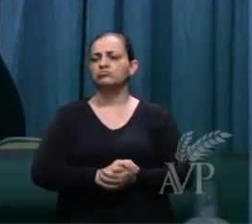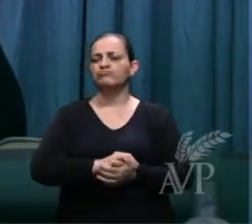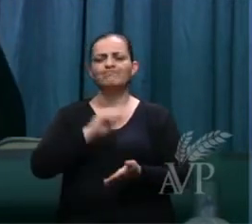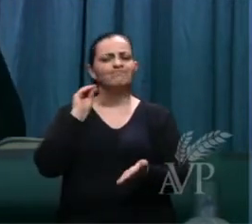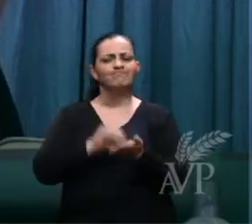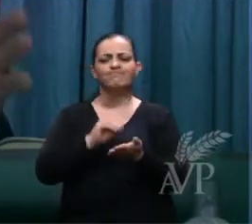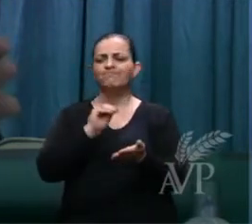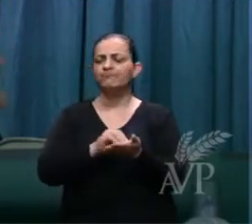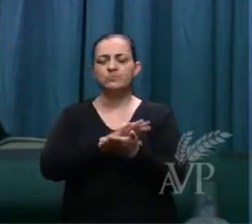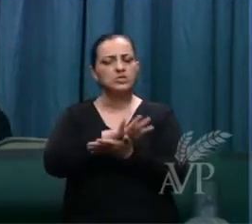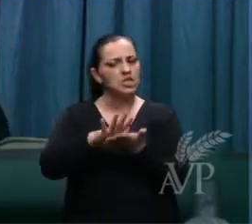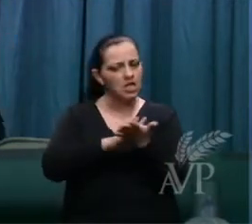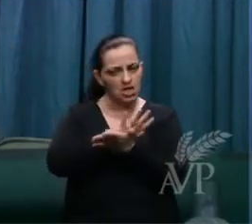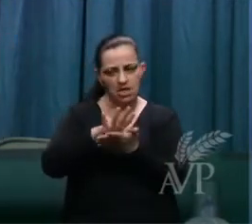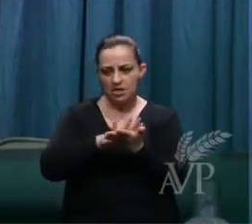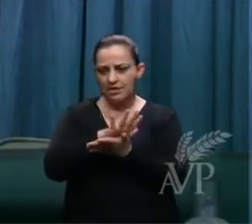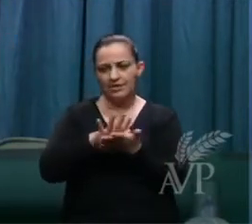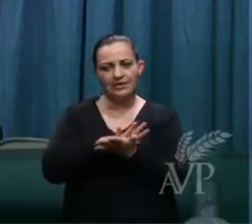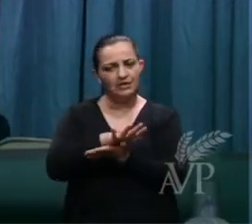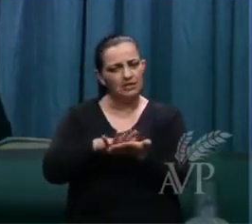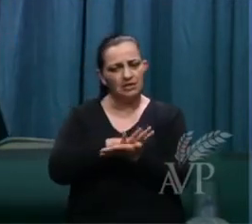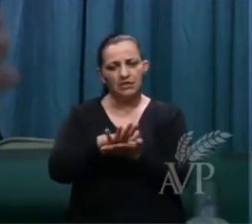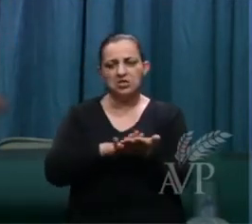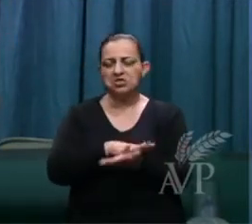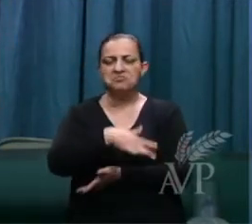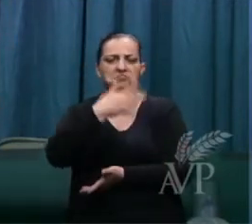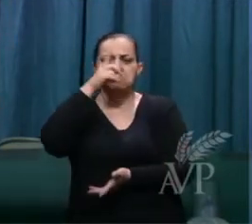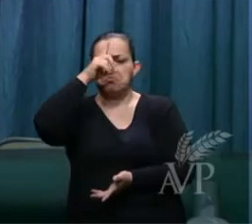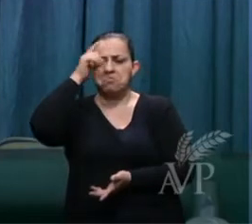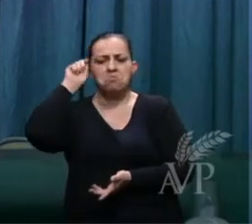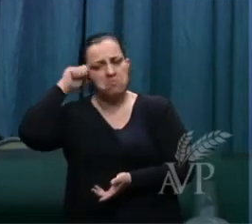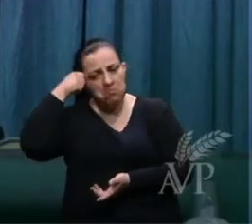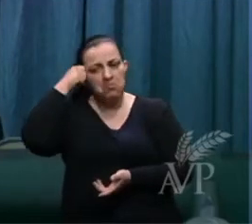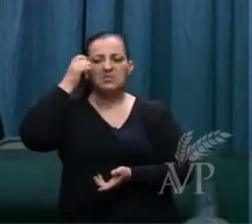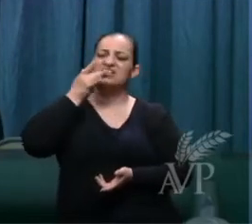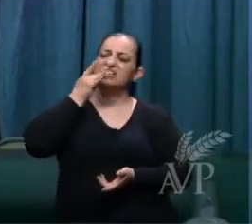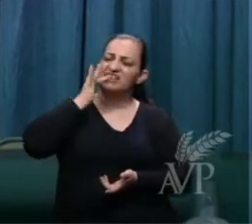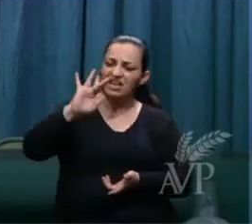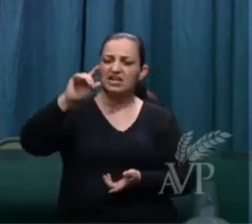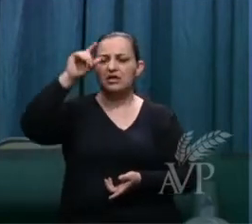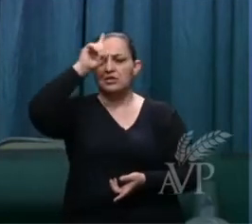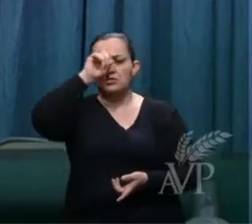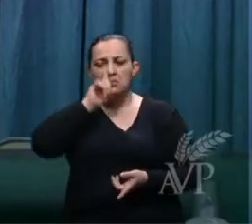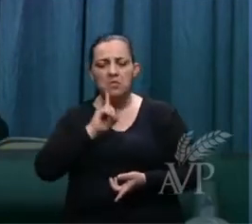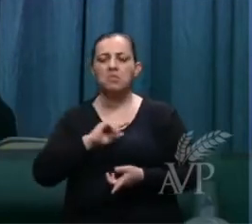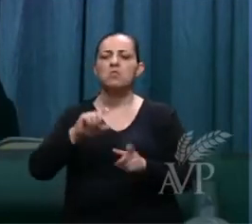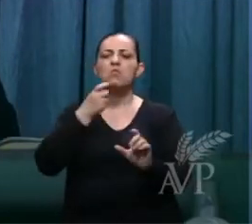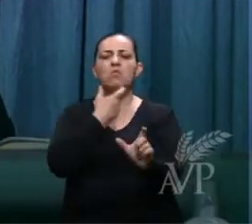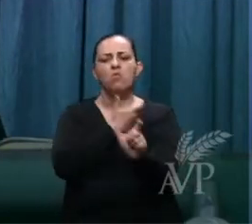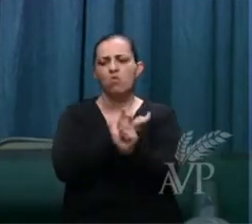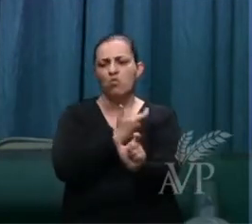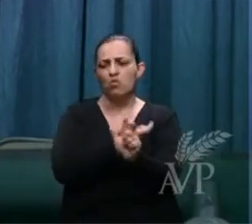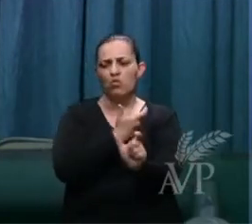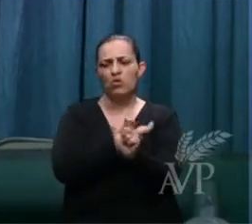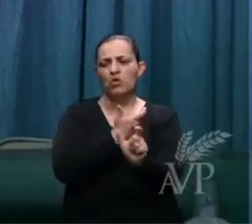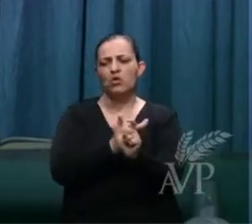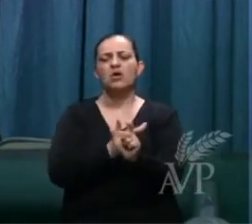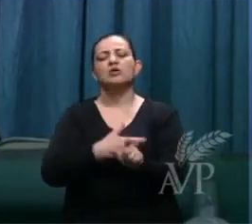seja do negro, do amarelo, do branco, do alfabetizado, do